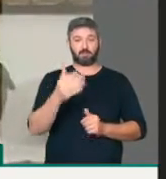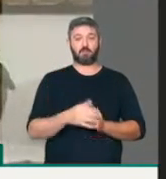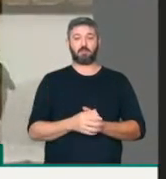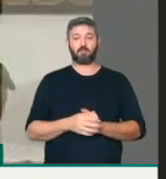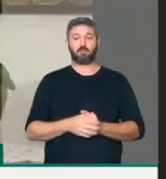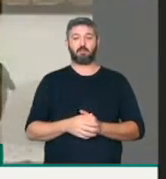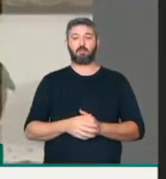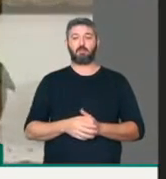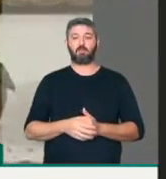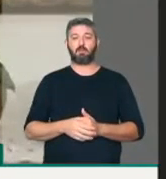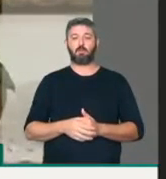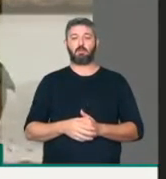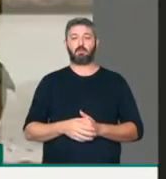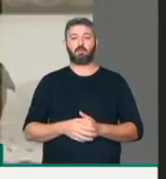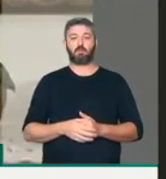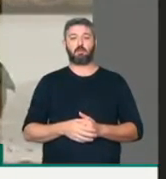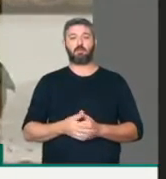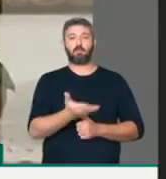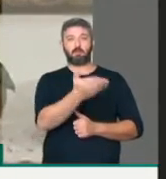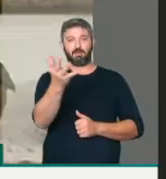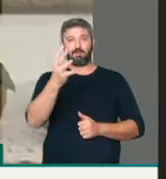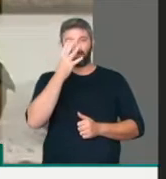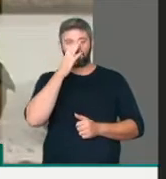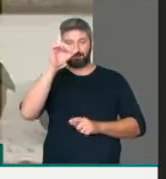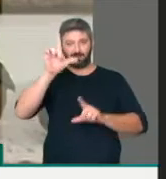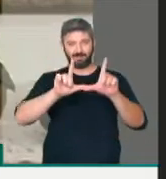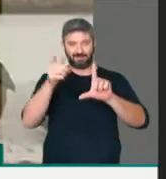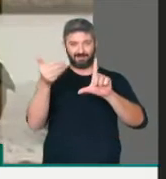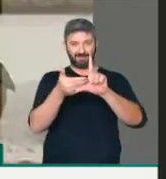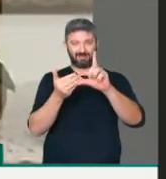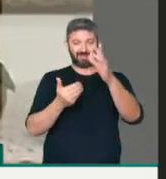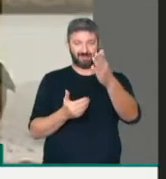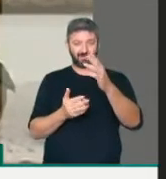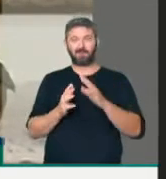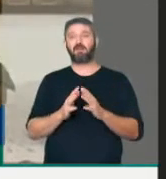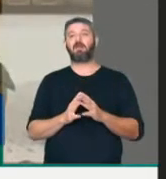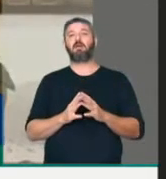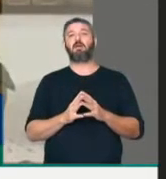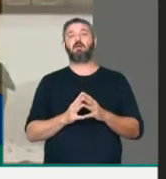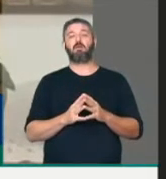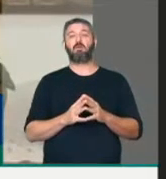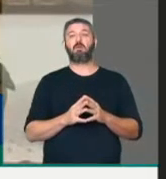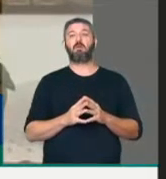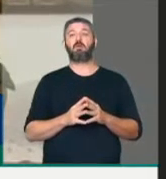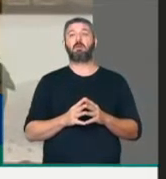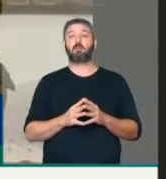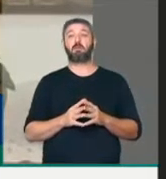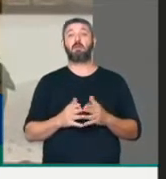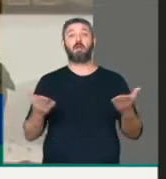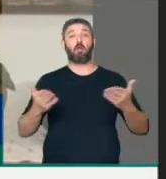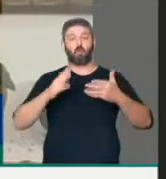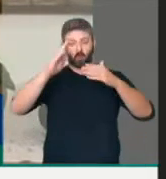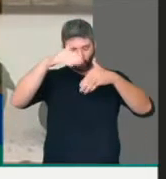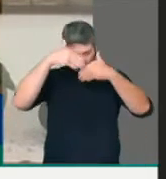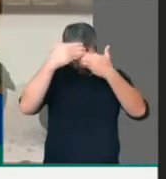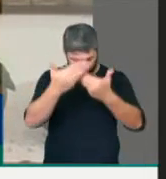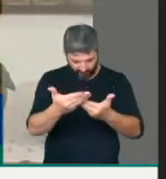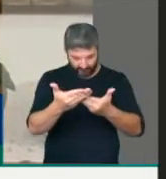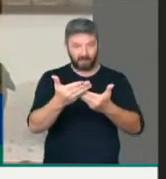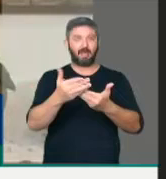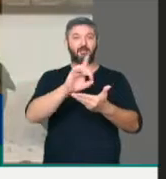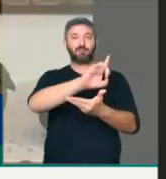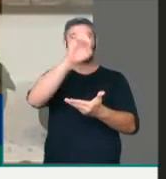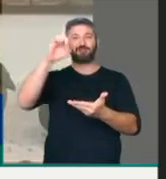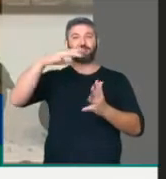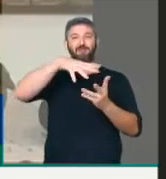boa tarde, Presidente, quero saudar todos que acompanham a sessão e iniciar fazendo uma homenagem pelo